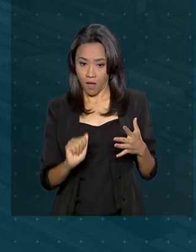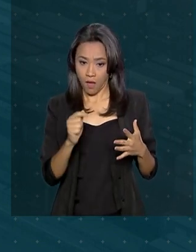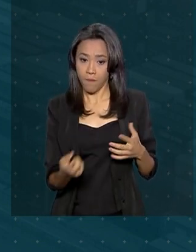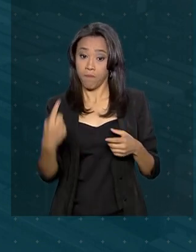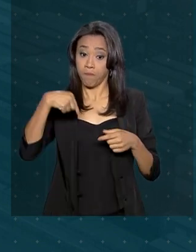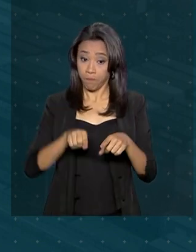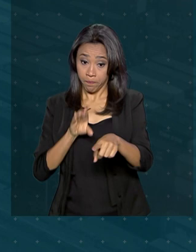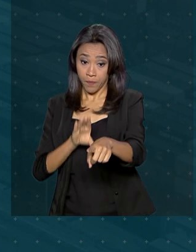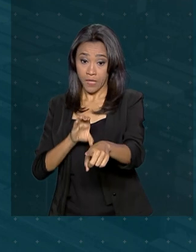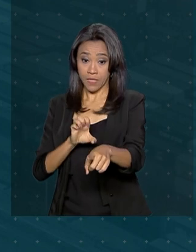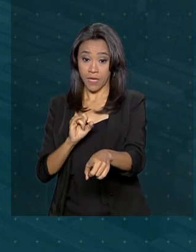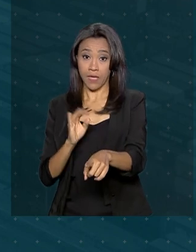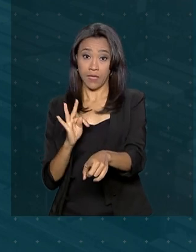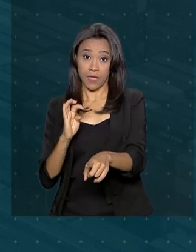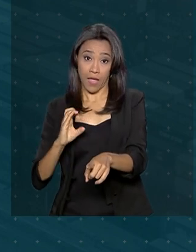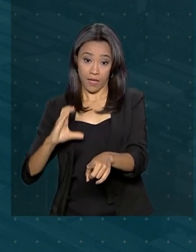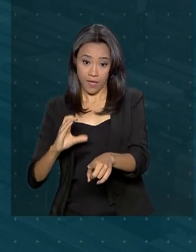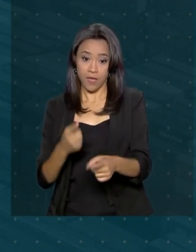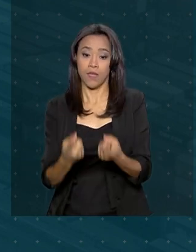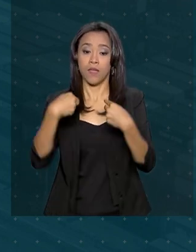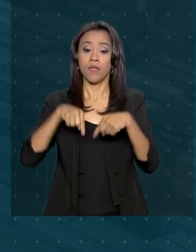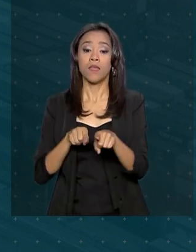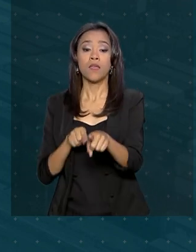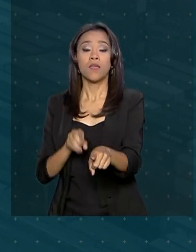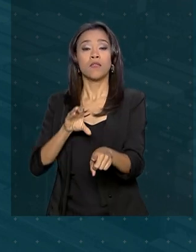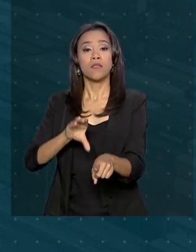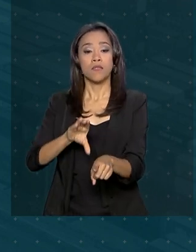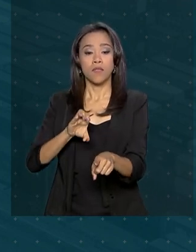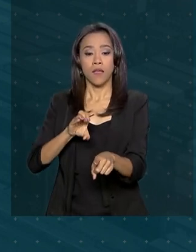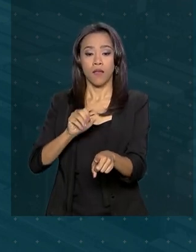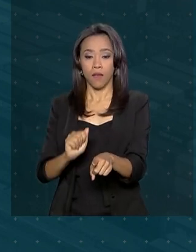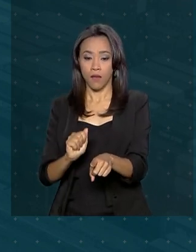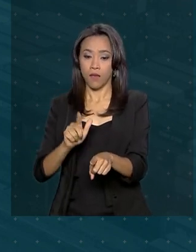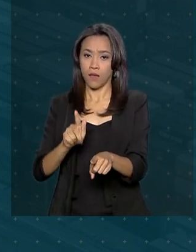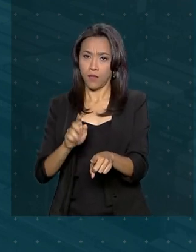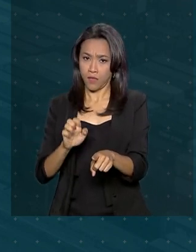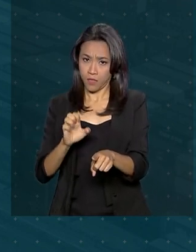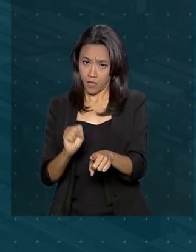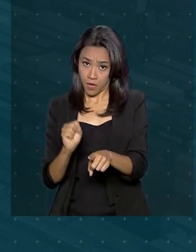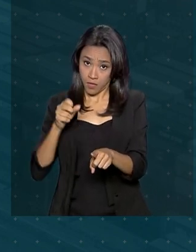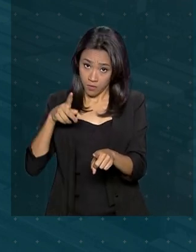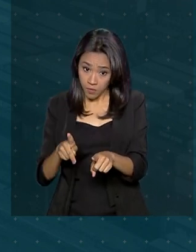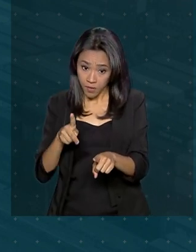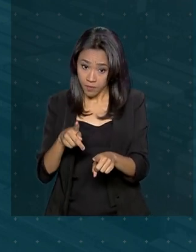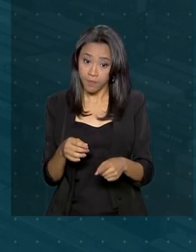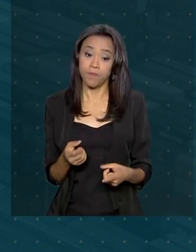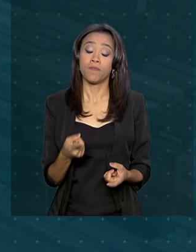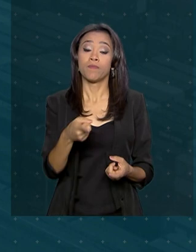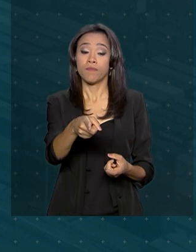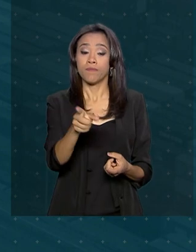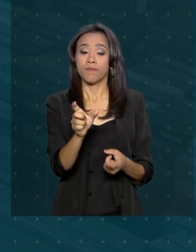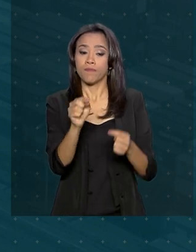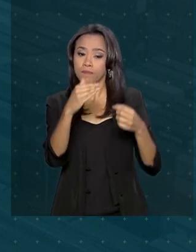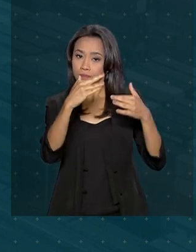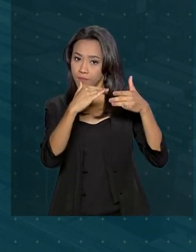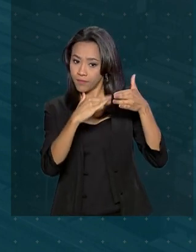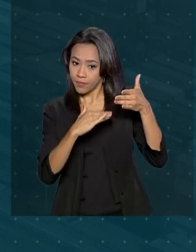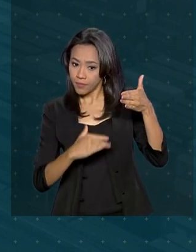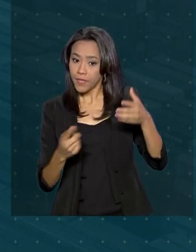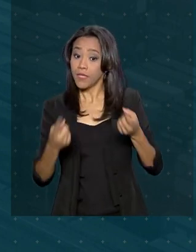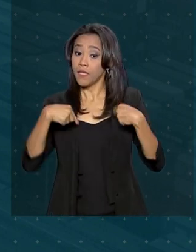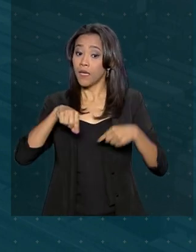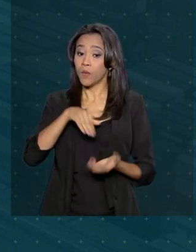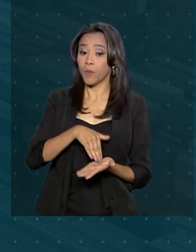Avançada, CEITEC, a Companhia de Entrepostos e Armazéns Gerais de São Paulo, CEAGESP e a